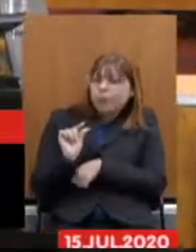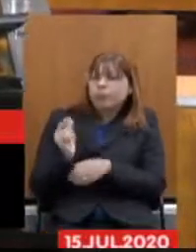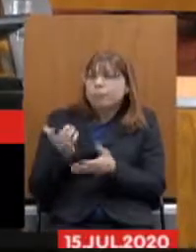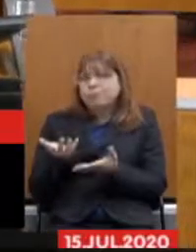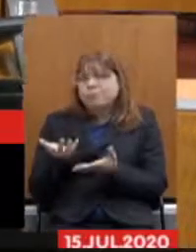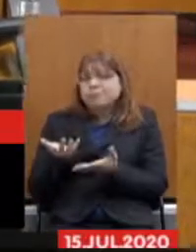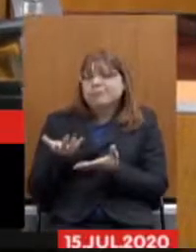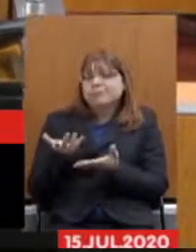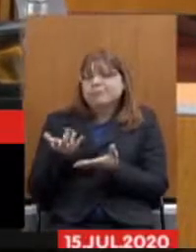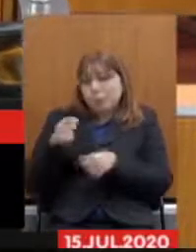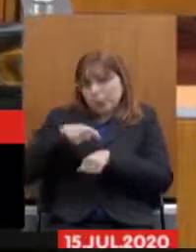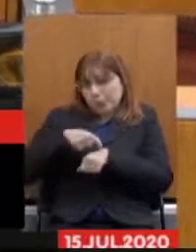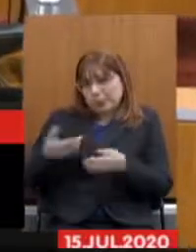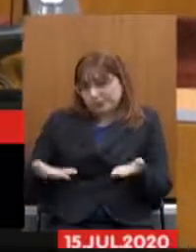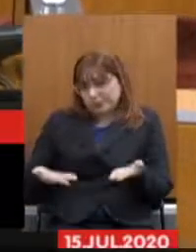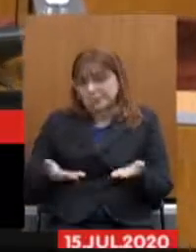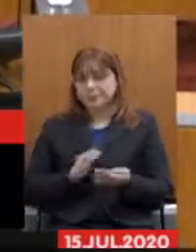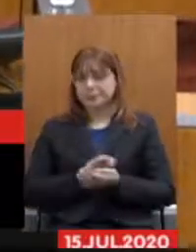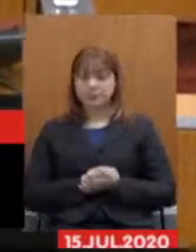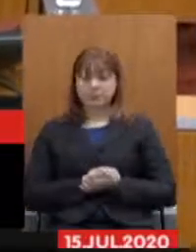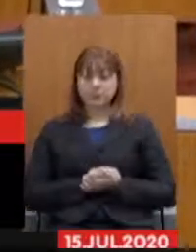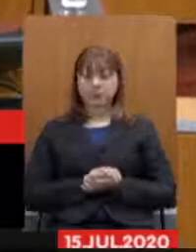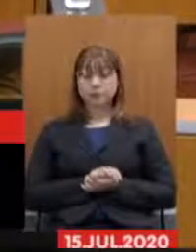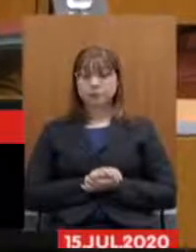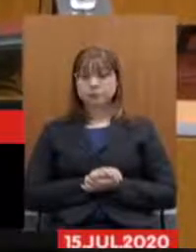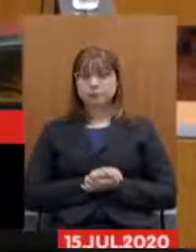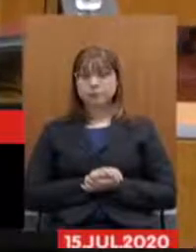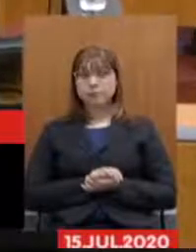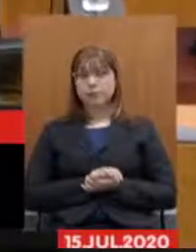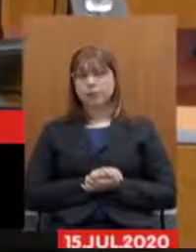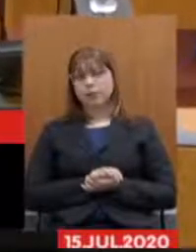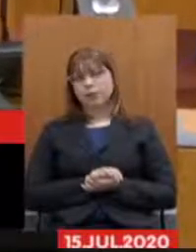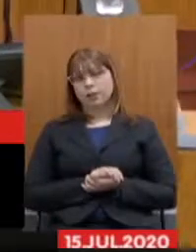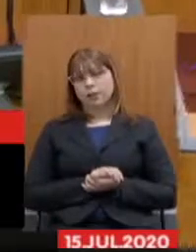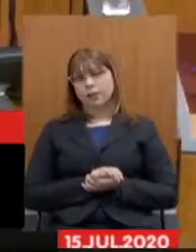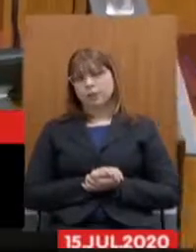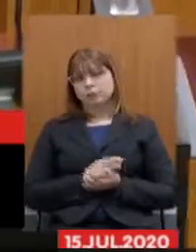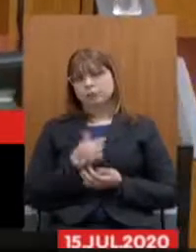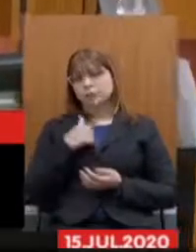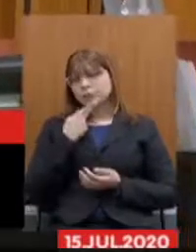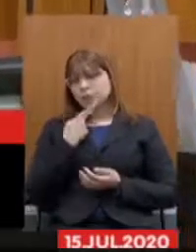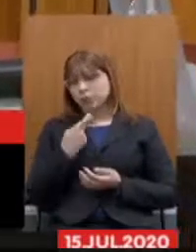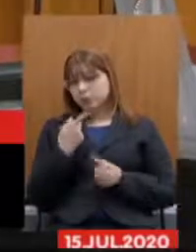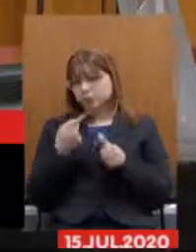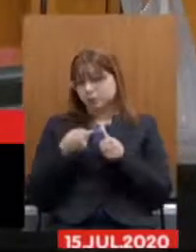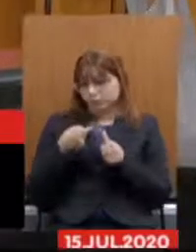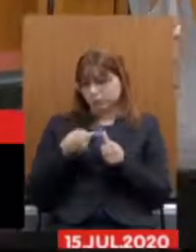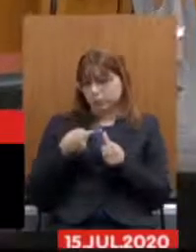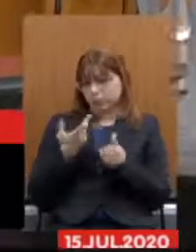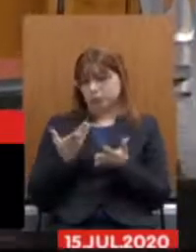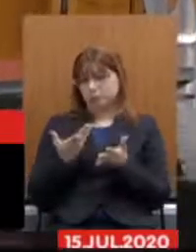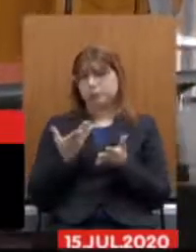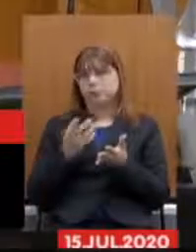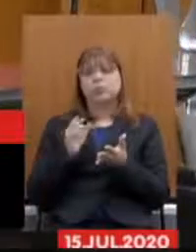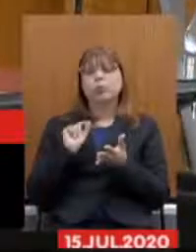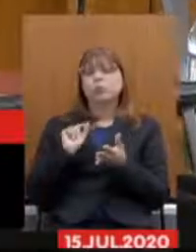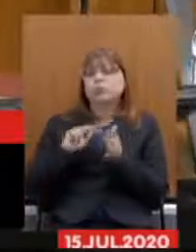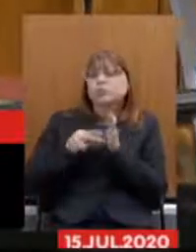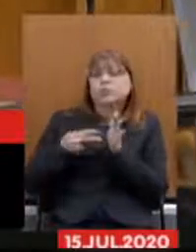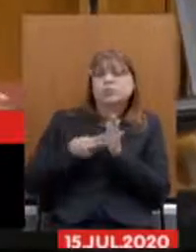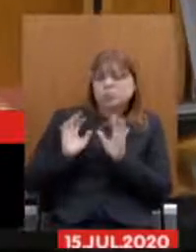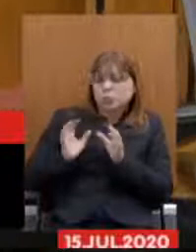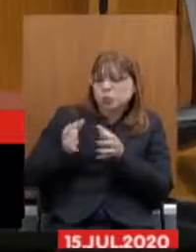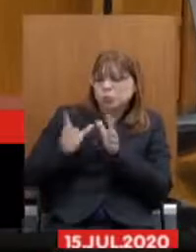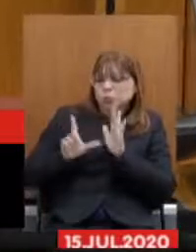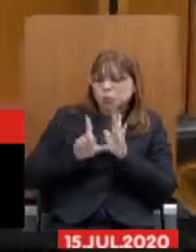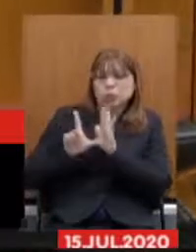esse momento. Bom, inicialmente, eu vou falar um pouquinho do que é a Junta Comercial. A